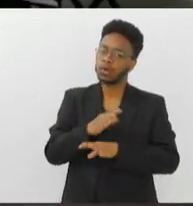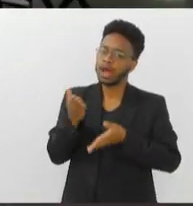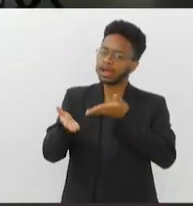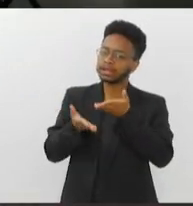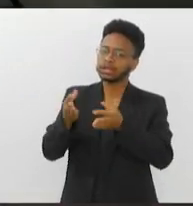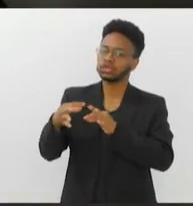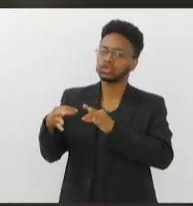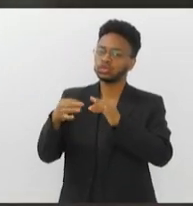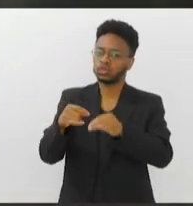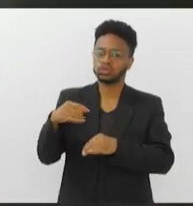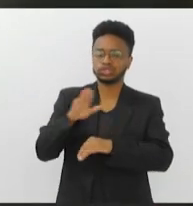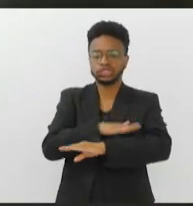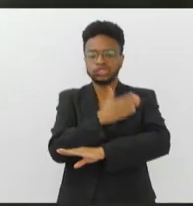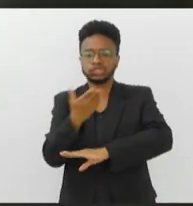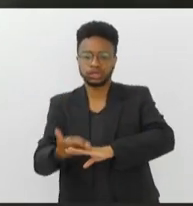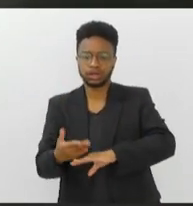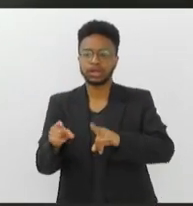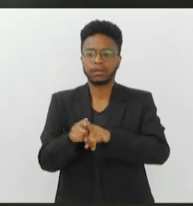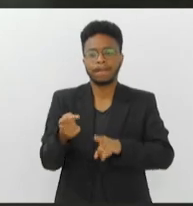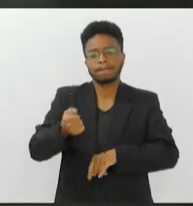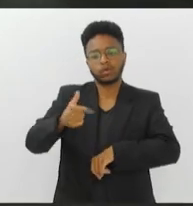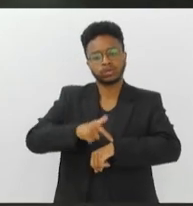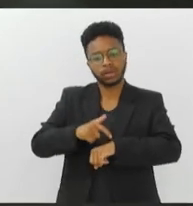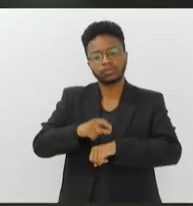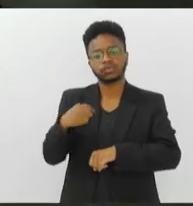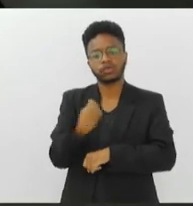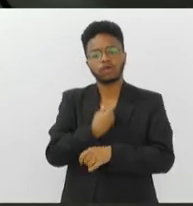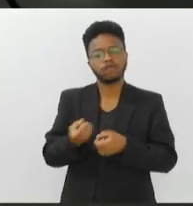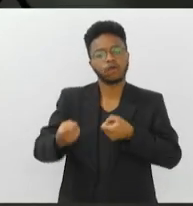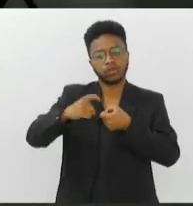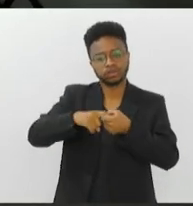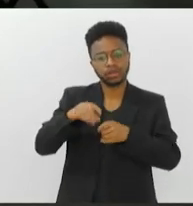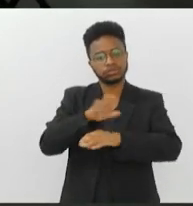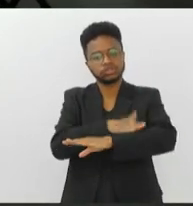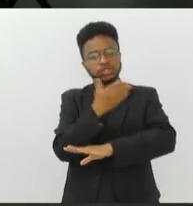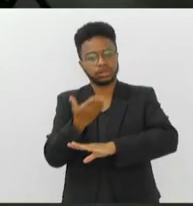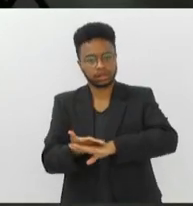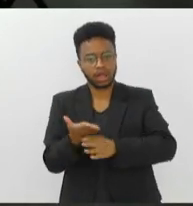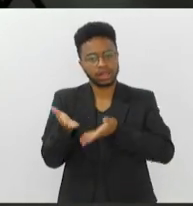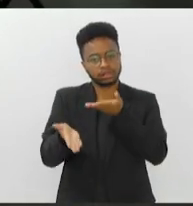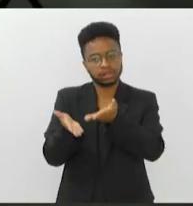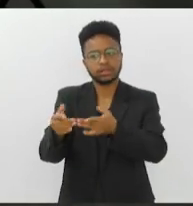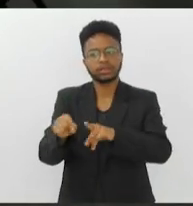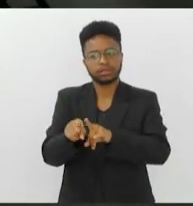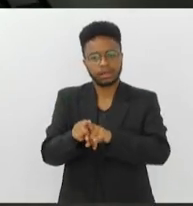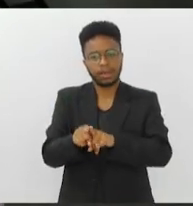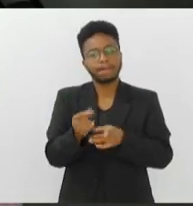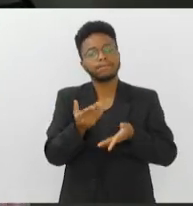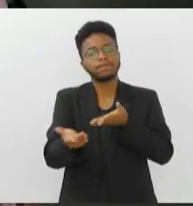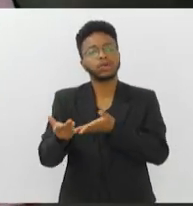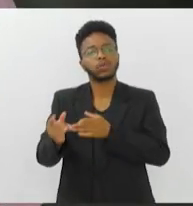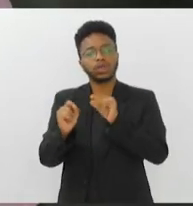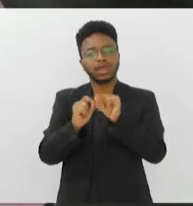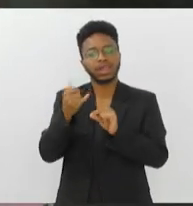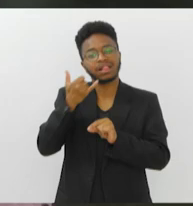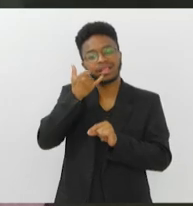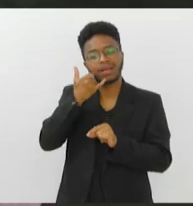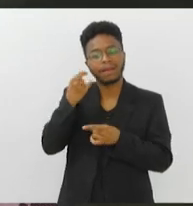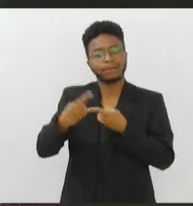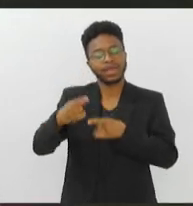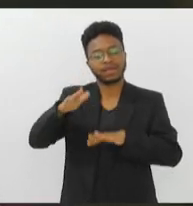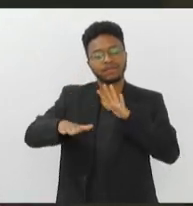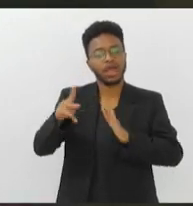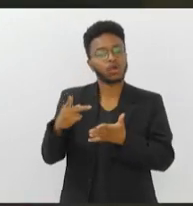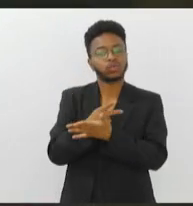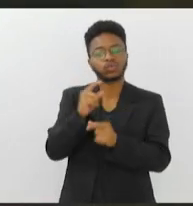24 horas. Recentemente, né, nós retomamos o atendimento 24 horas. E a gente tinha até uma perda dessas ligações, porque os casos de violência,